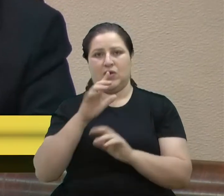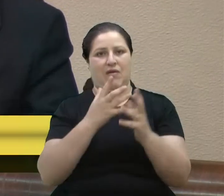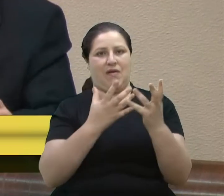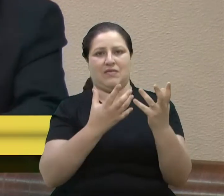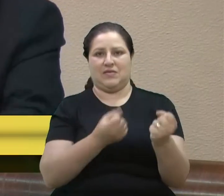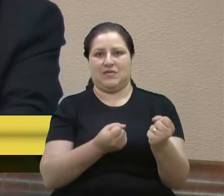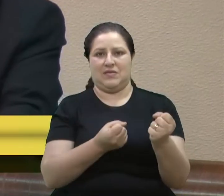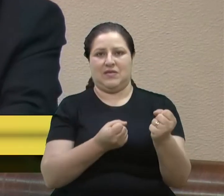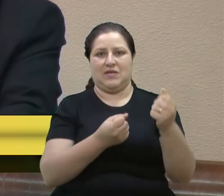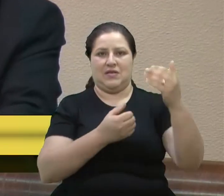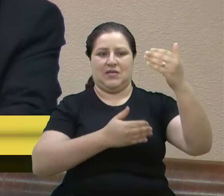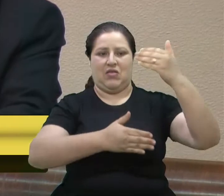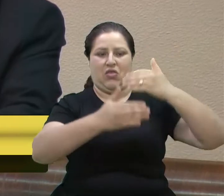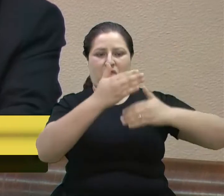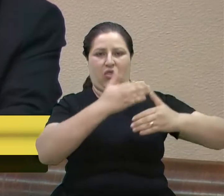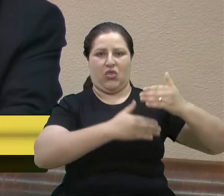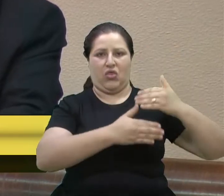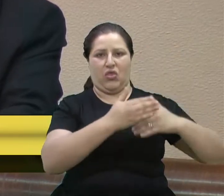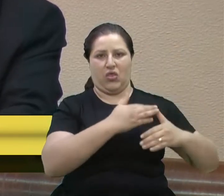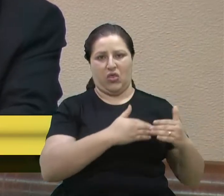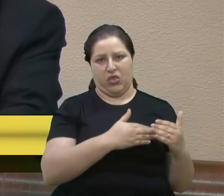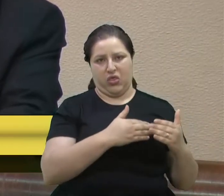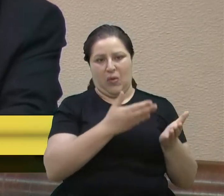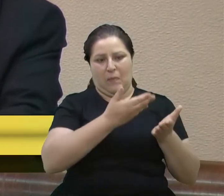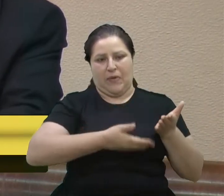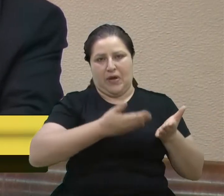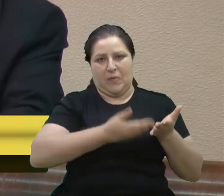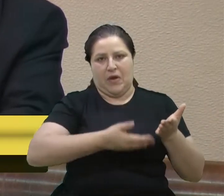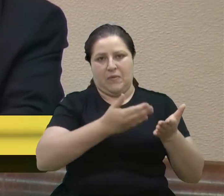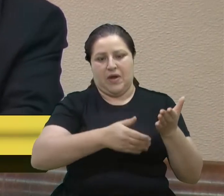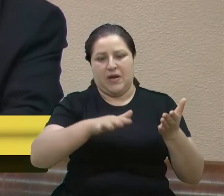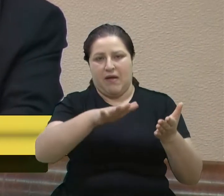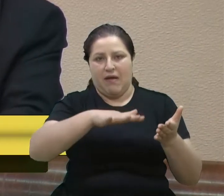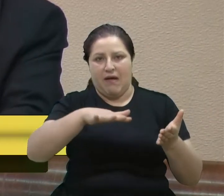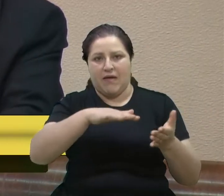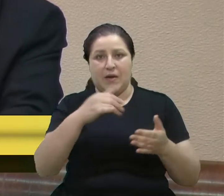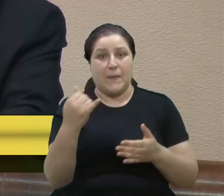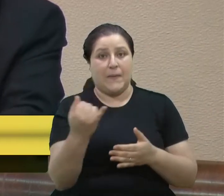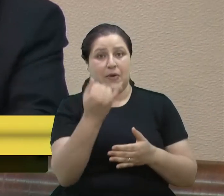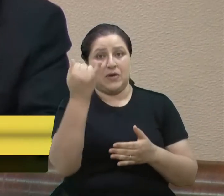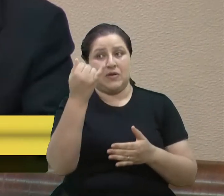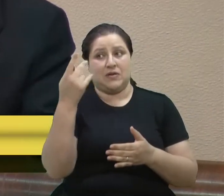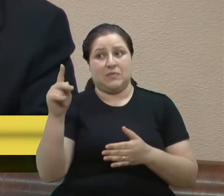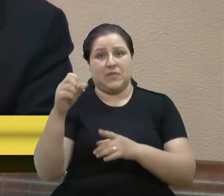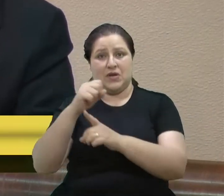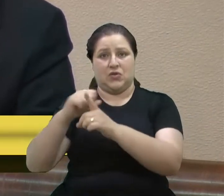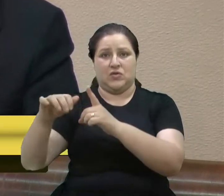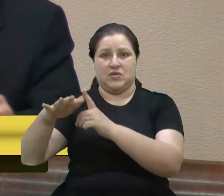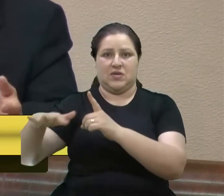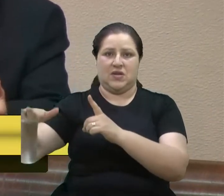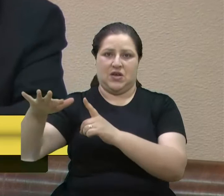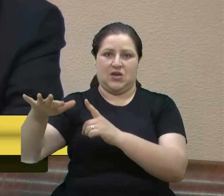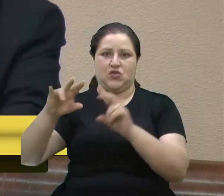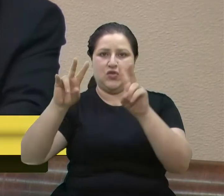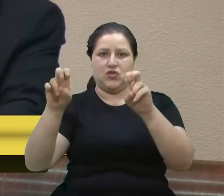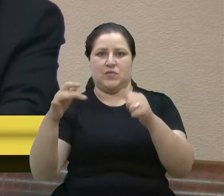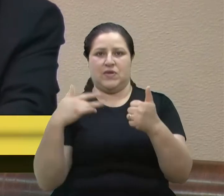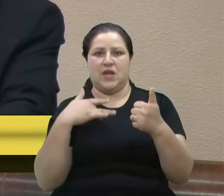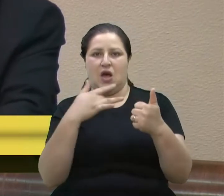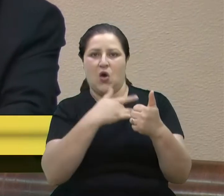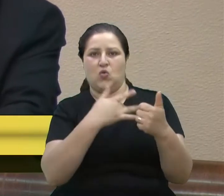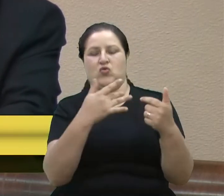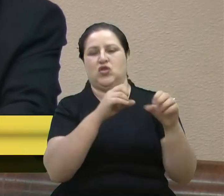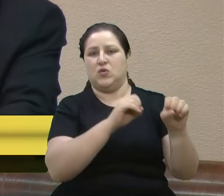retrocessos em áreas tão relevantes para a sociedade na saúde, no sistema de